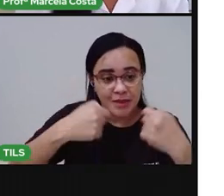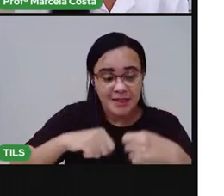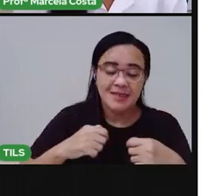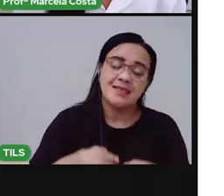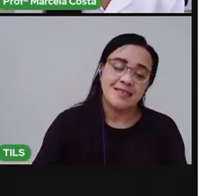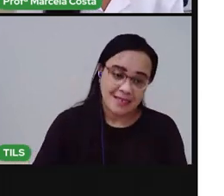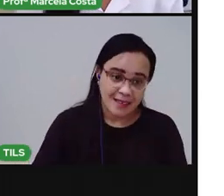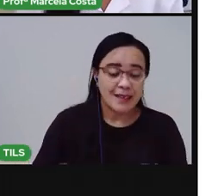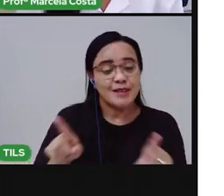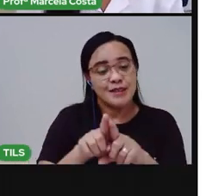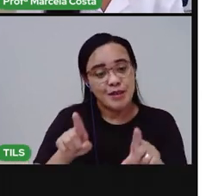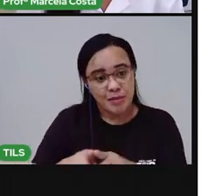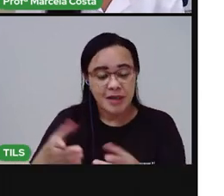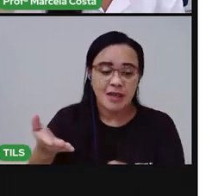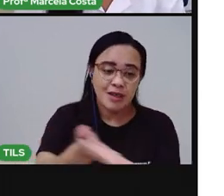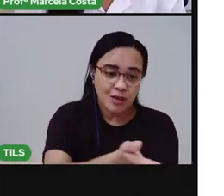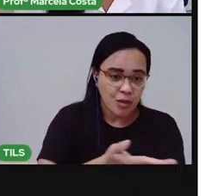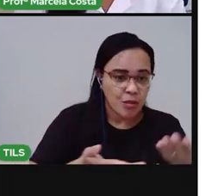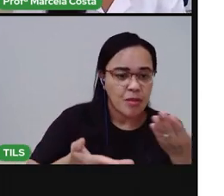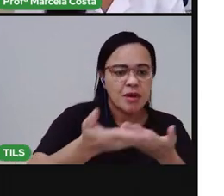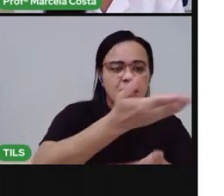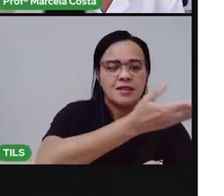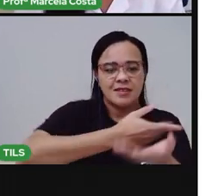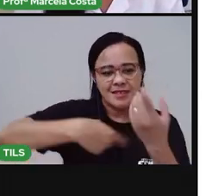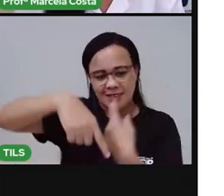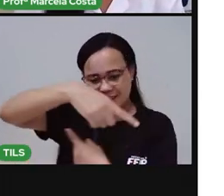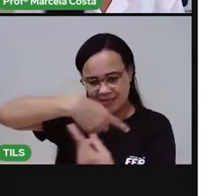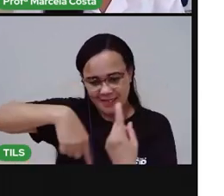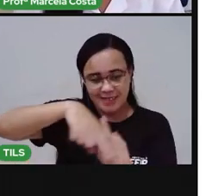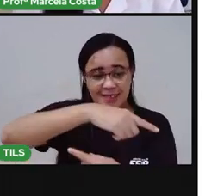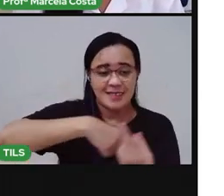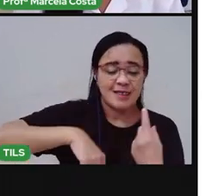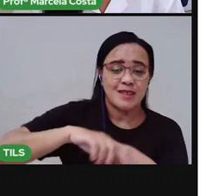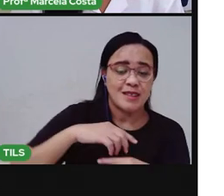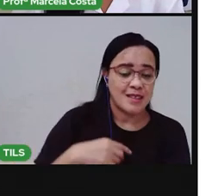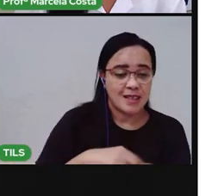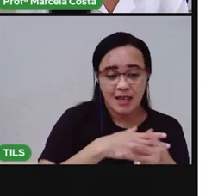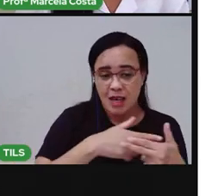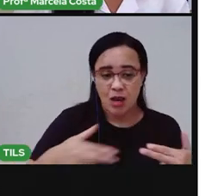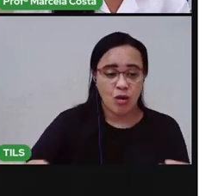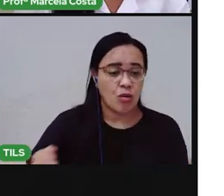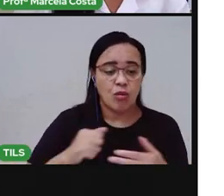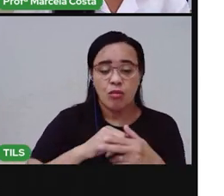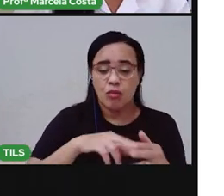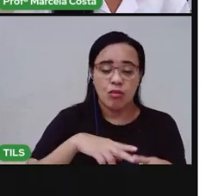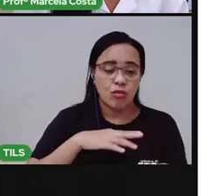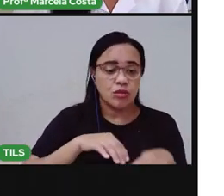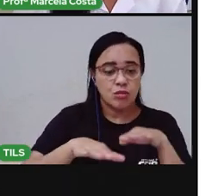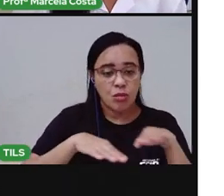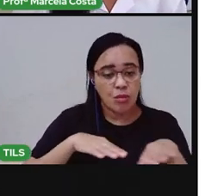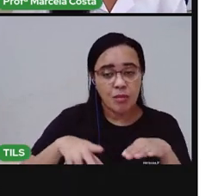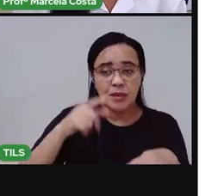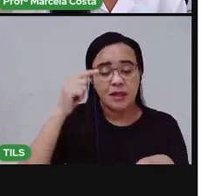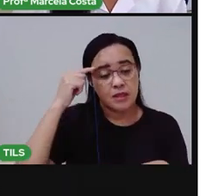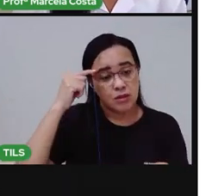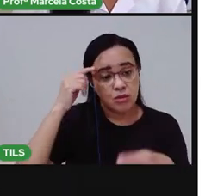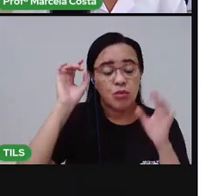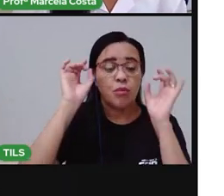compartilhar algum momento importante, especial, por exemplo, um aniversário.